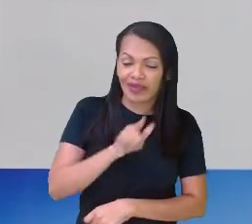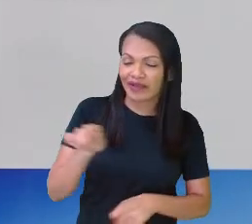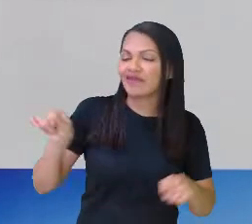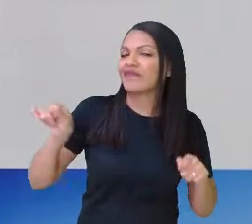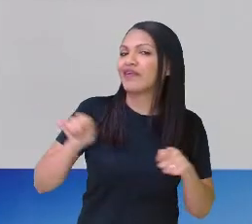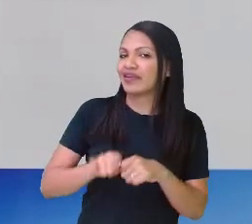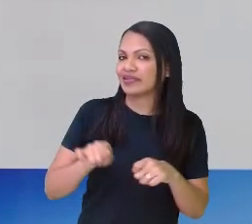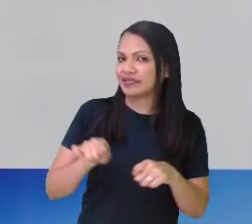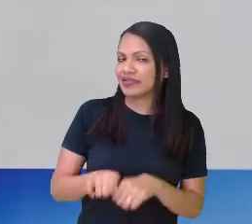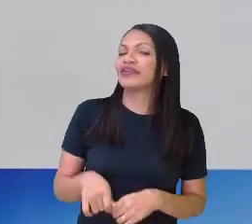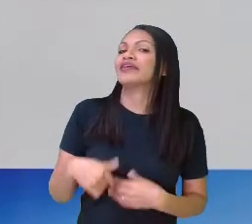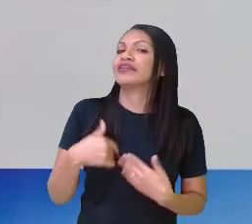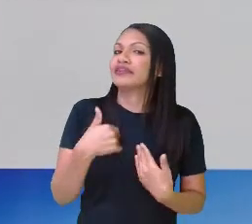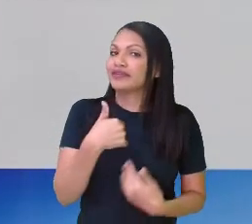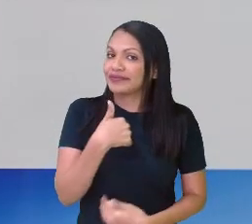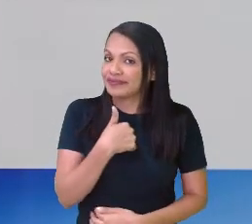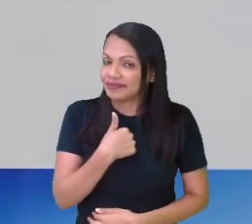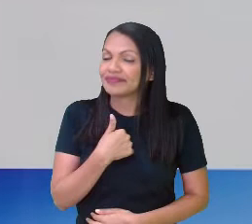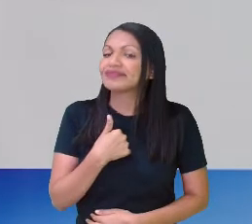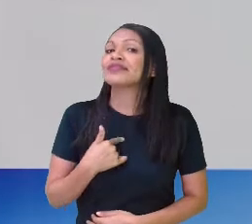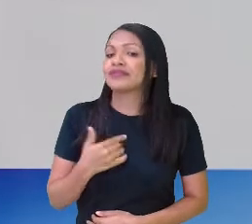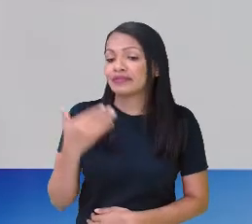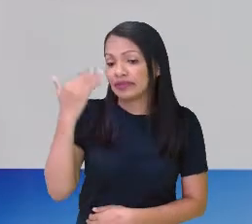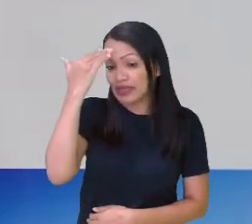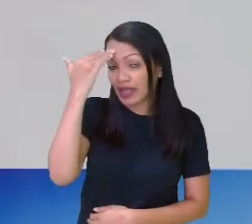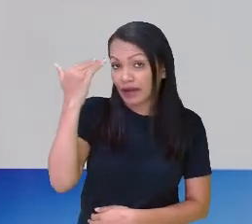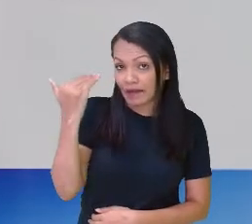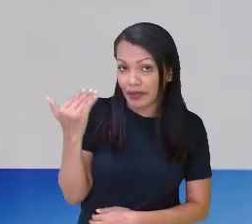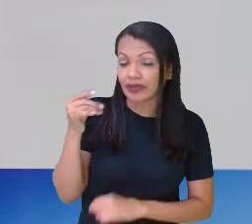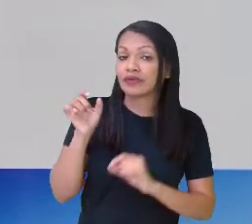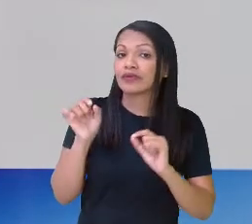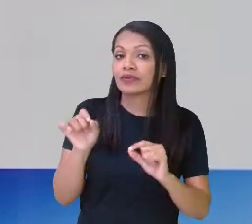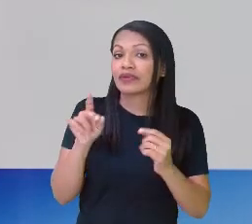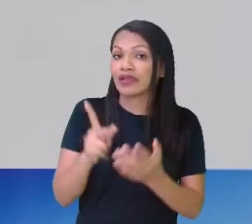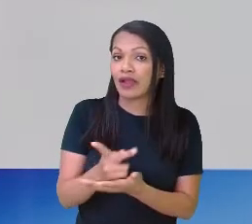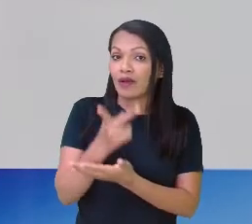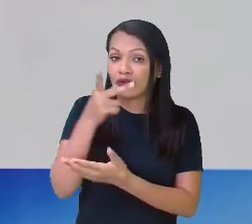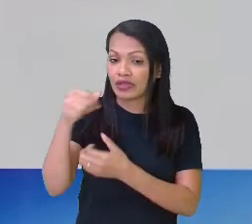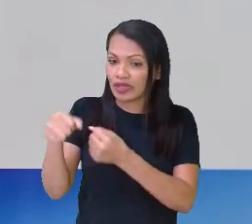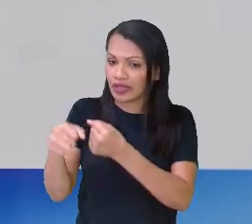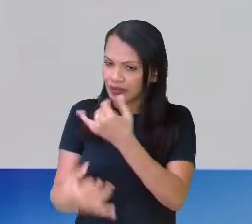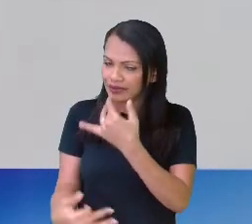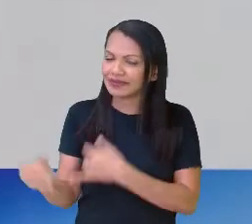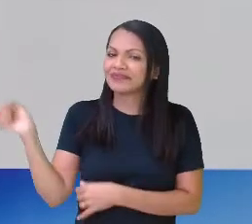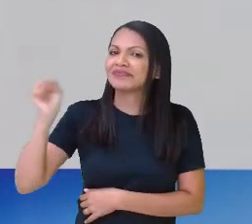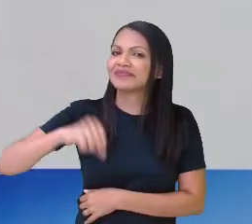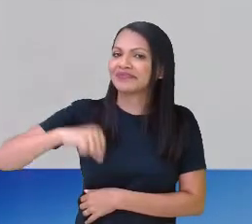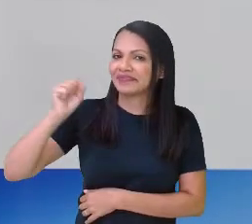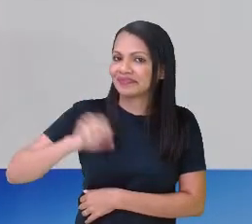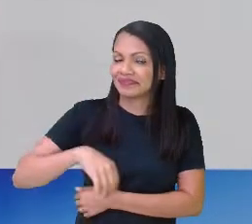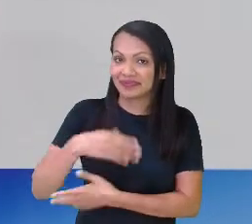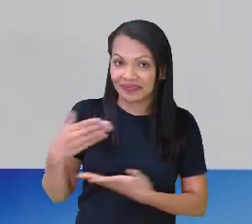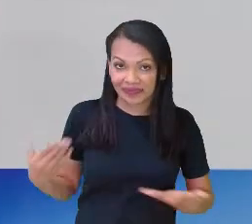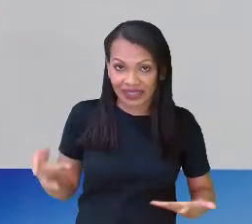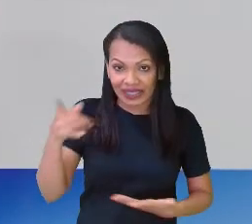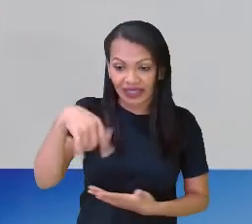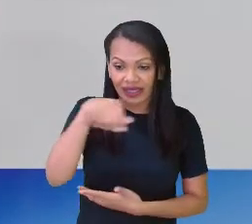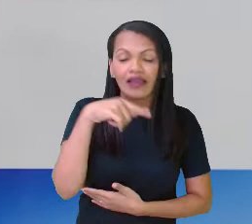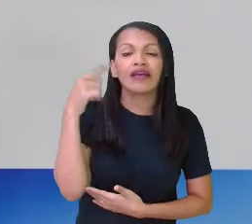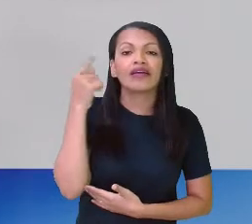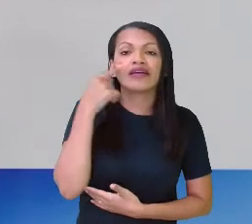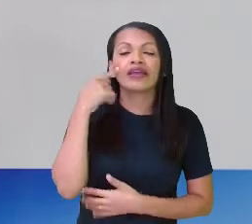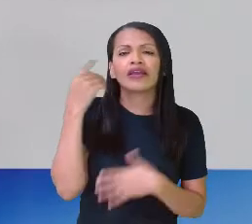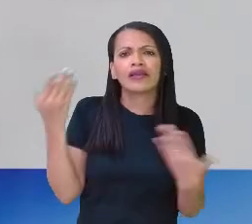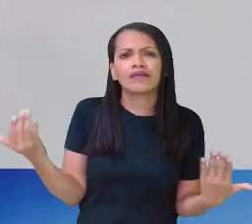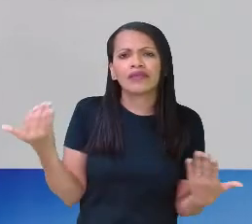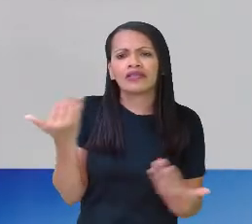e eu, claro, vou ficar sabendo o que é que rola nesse cheque. É, é isso mesmo. E quem vai passar essas